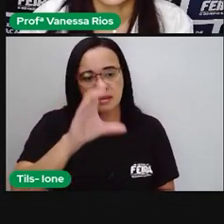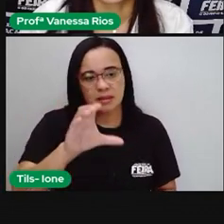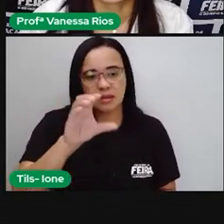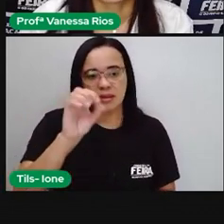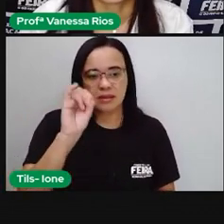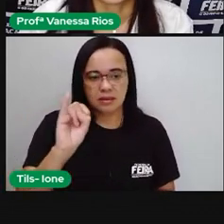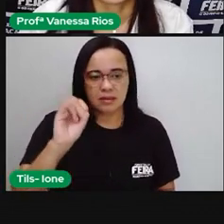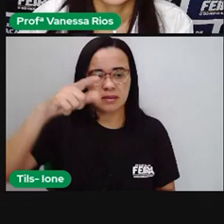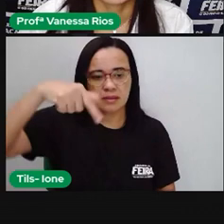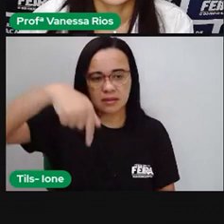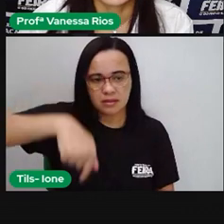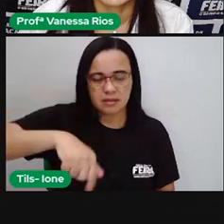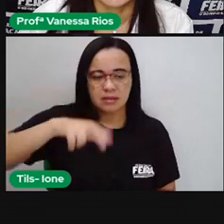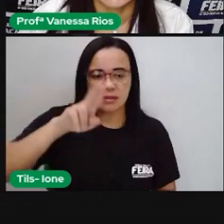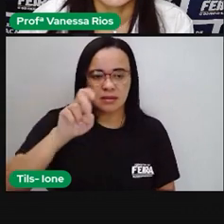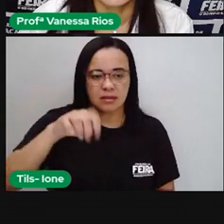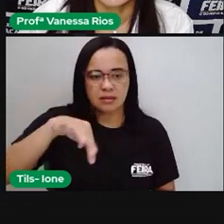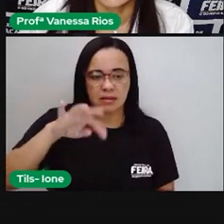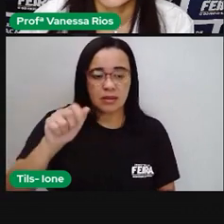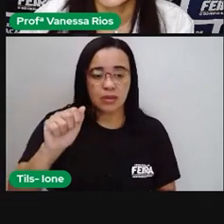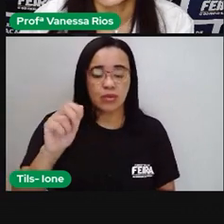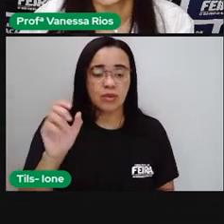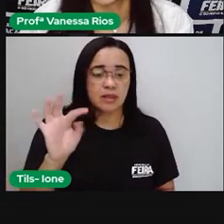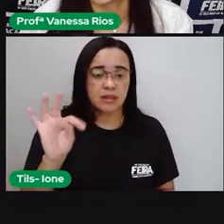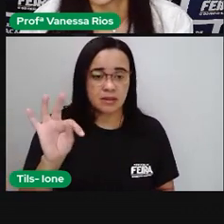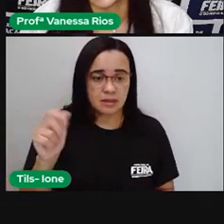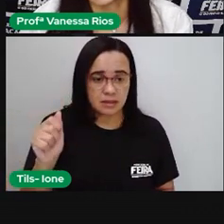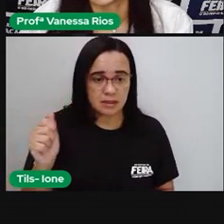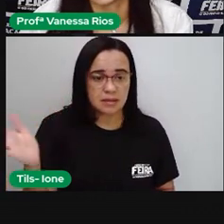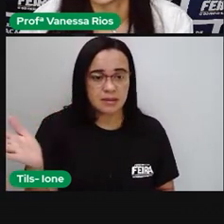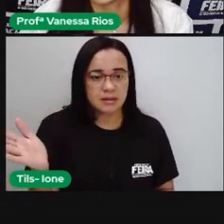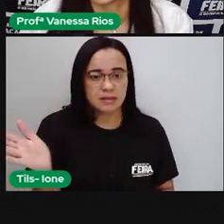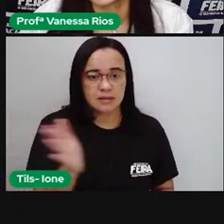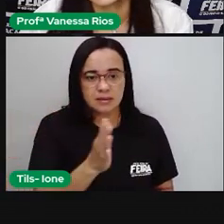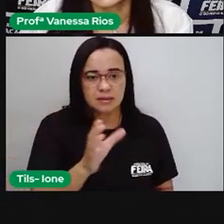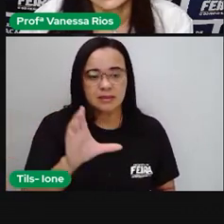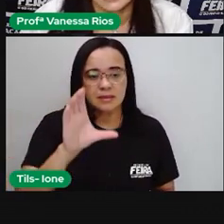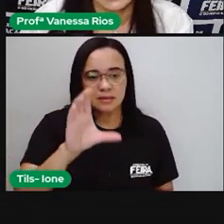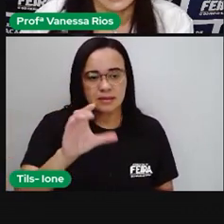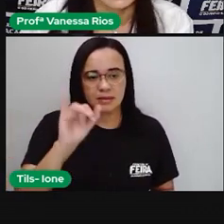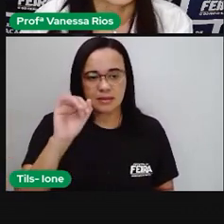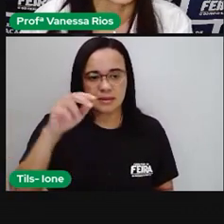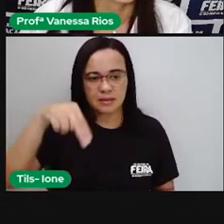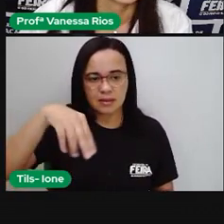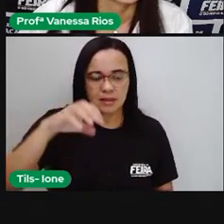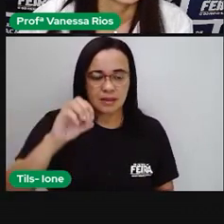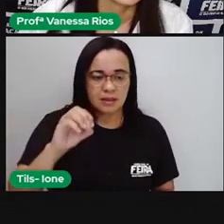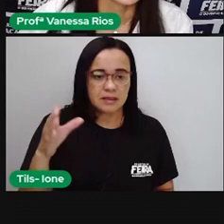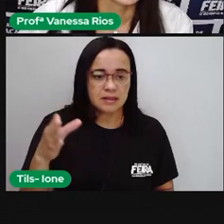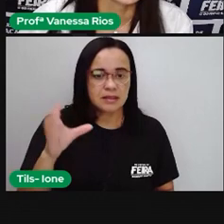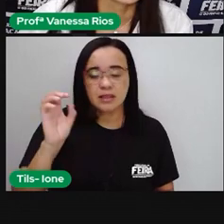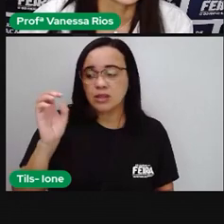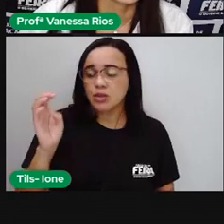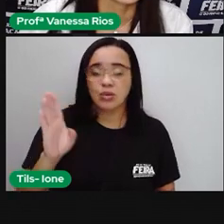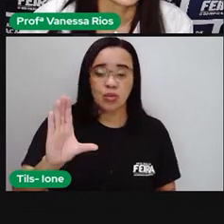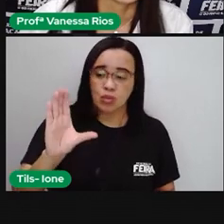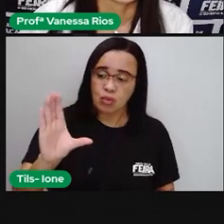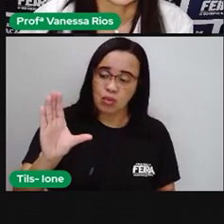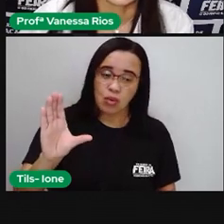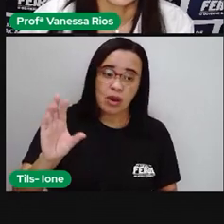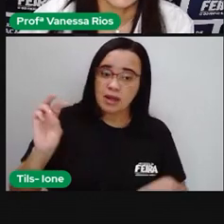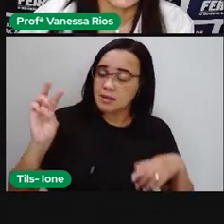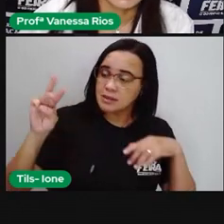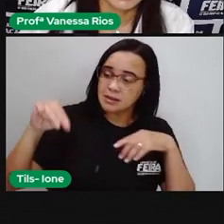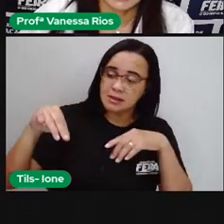55 centésimos. Porque o 5 aqui, o último 5, ele está aí na ordem dos centésimos. E a gente continua.